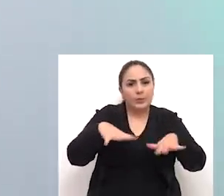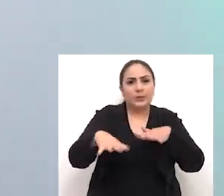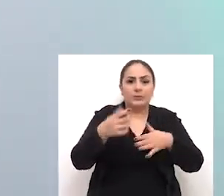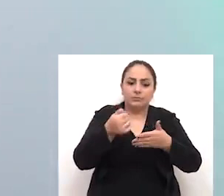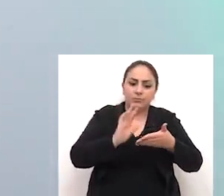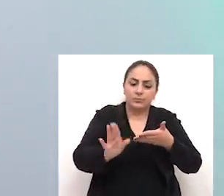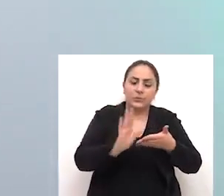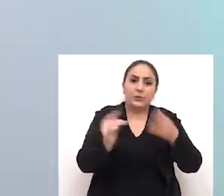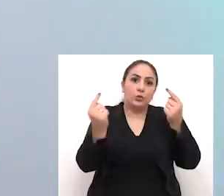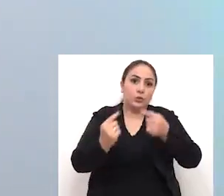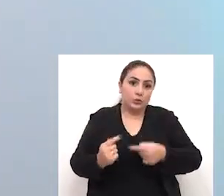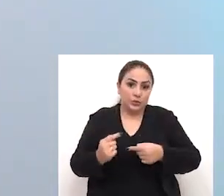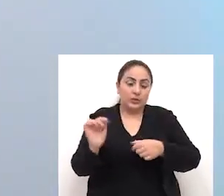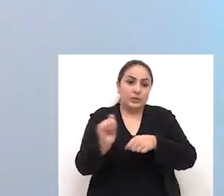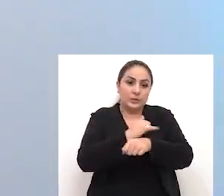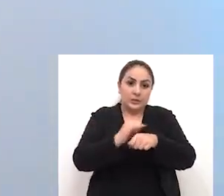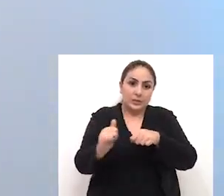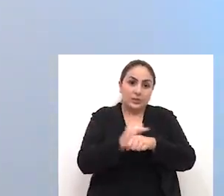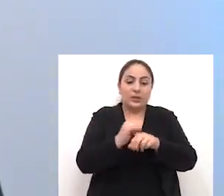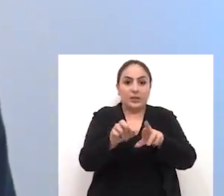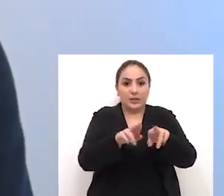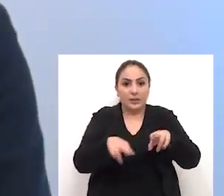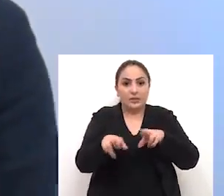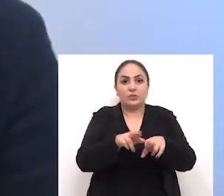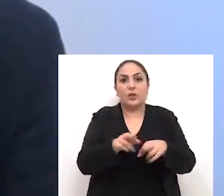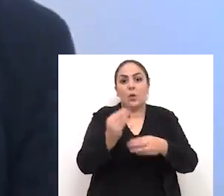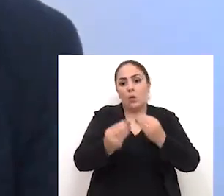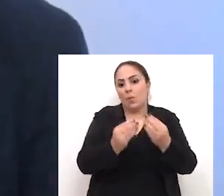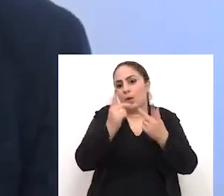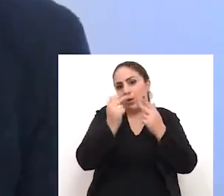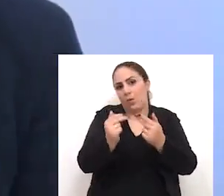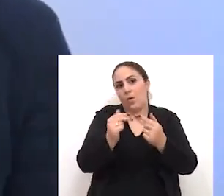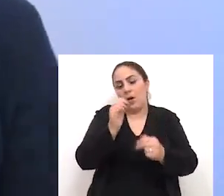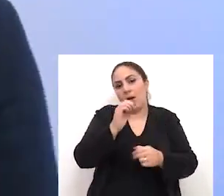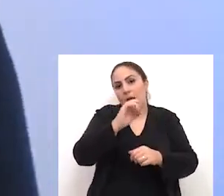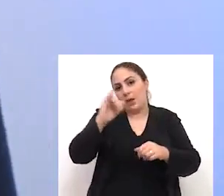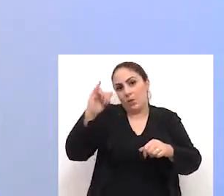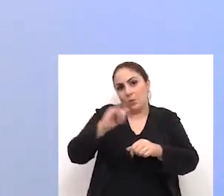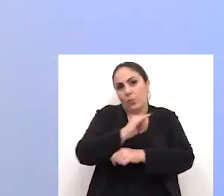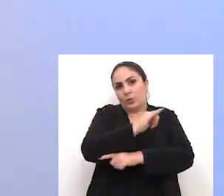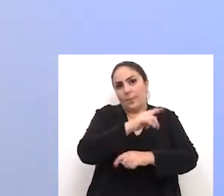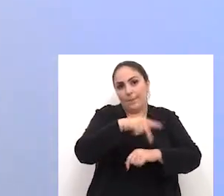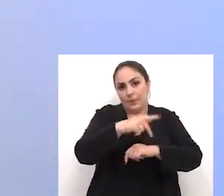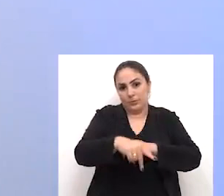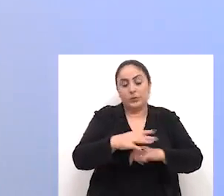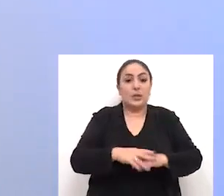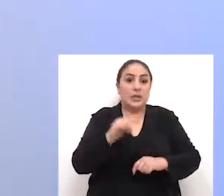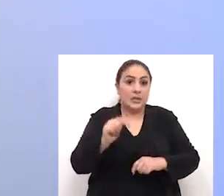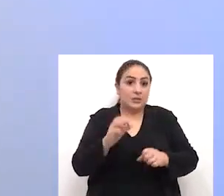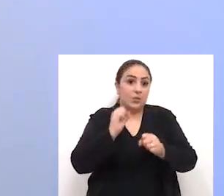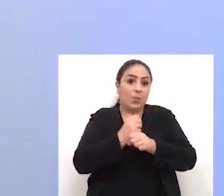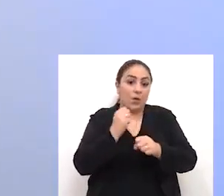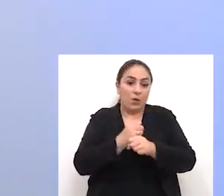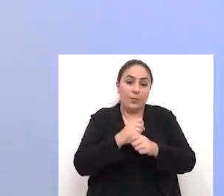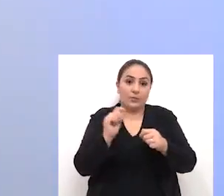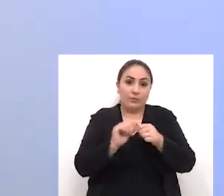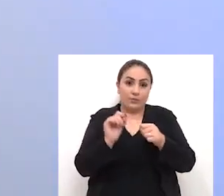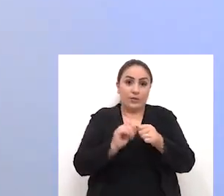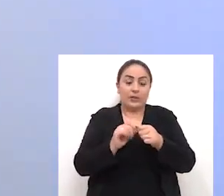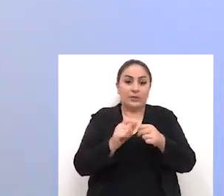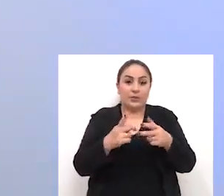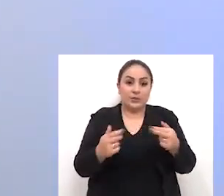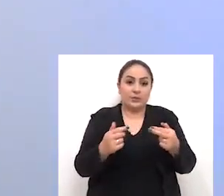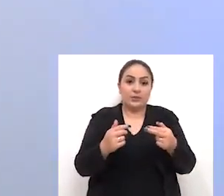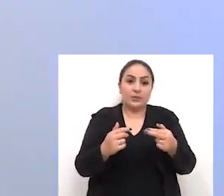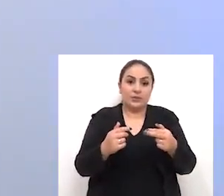investimentos em infraestrutura que são estratégicos para as regiões, como é o caso do aeroporto de Passo Fundo. Essa é uma obra que foi feita em uma